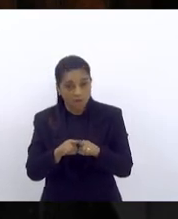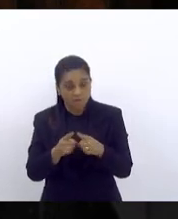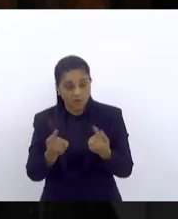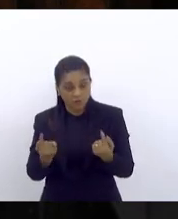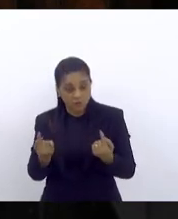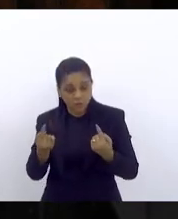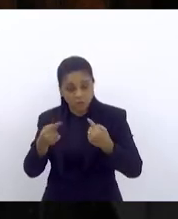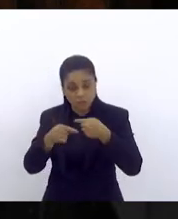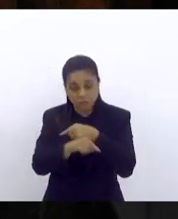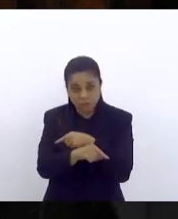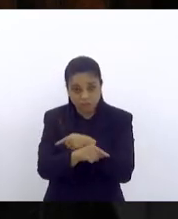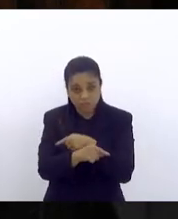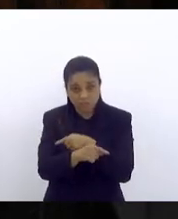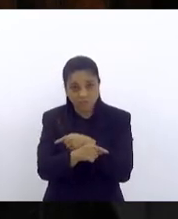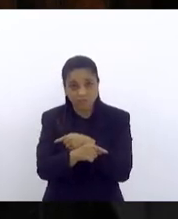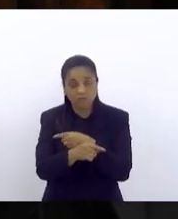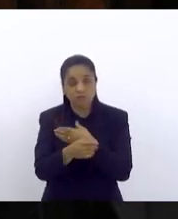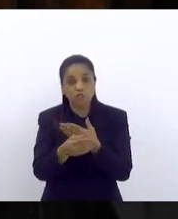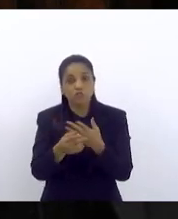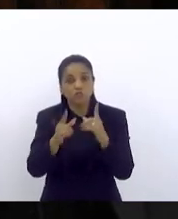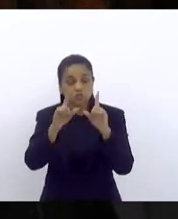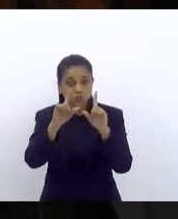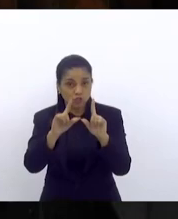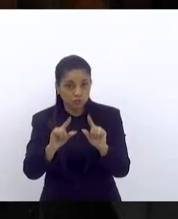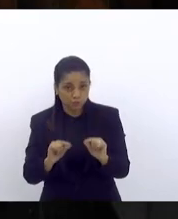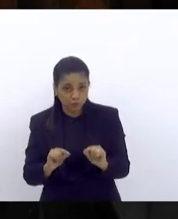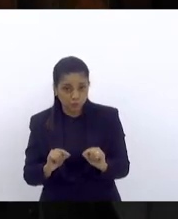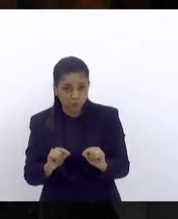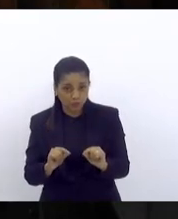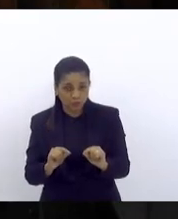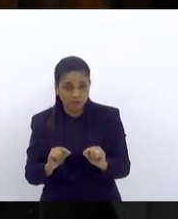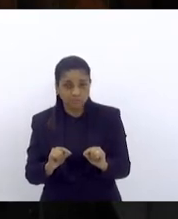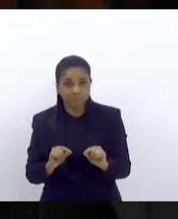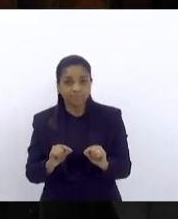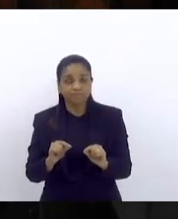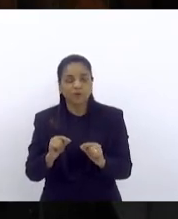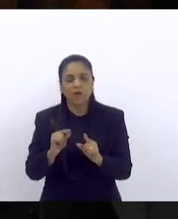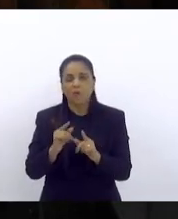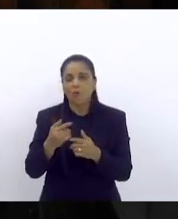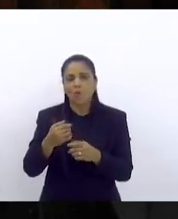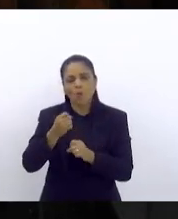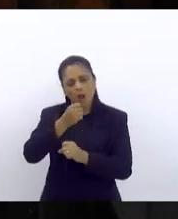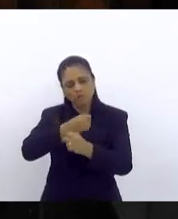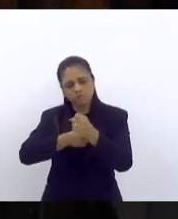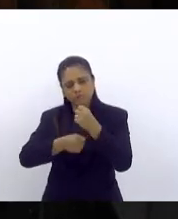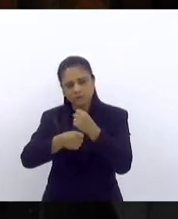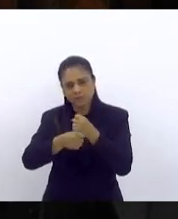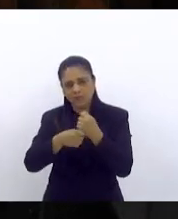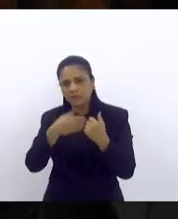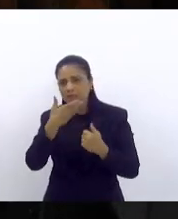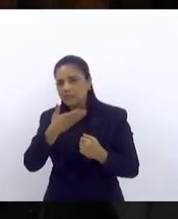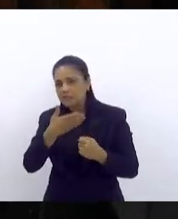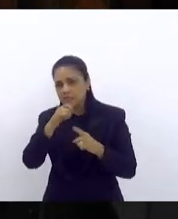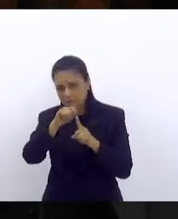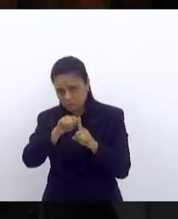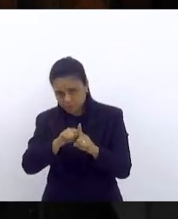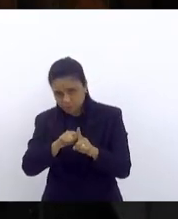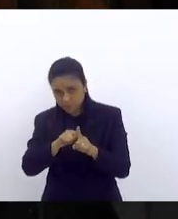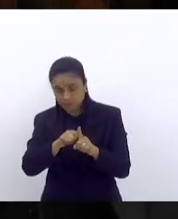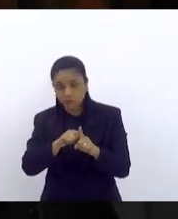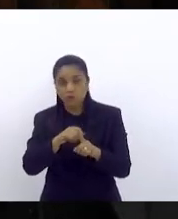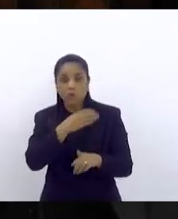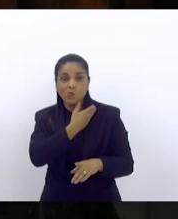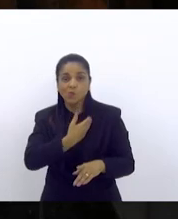fosse amenizada no final do ano passado o governador Cláudio Castro